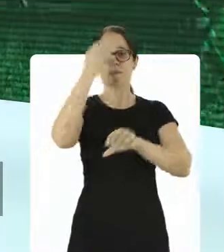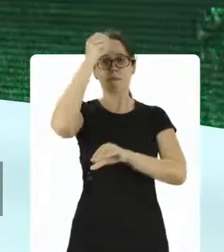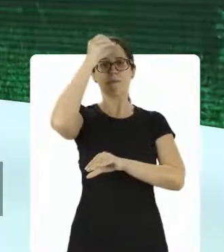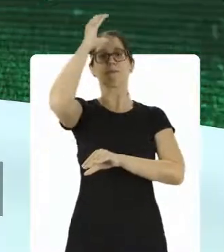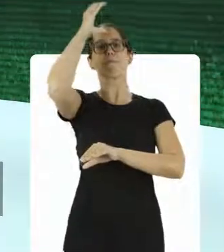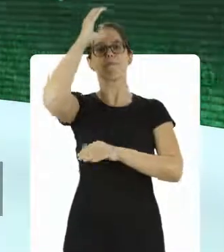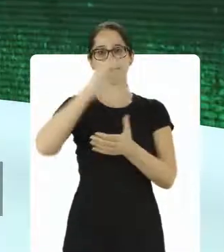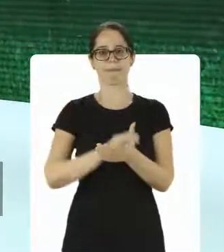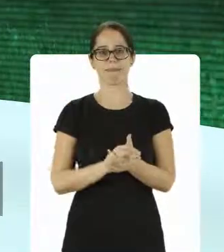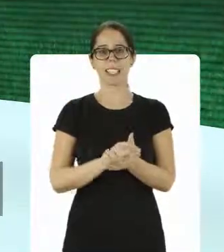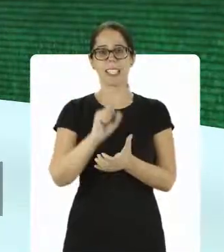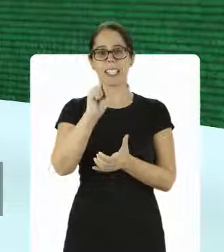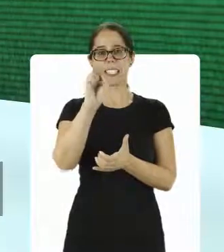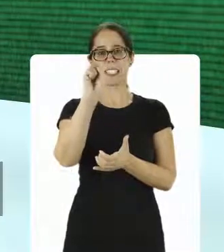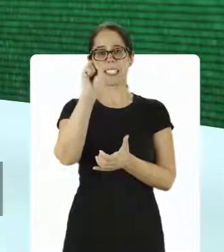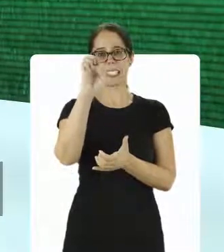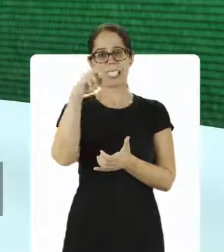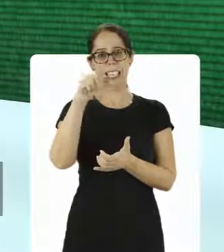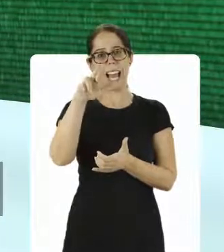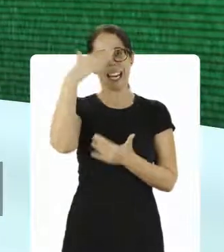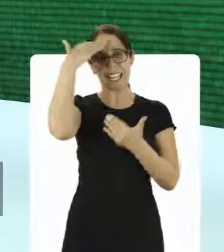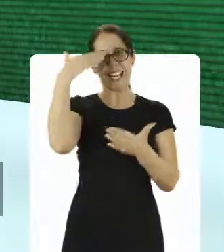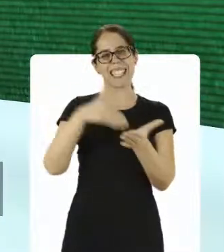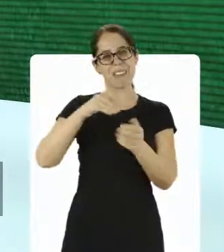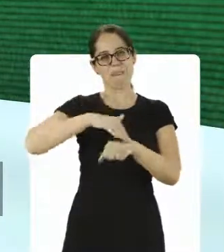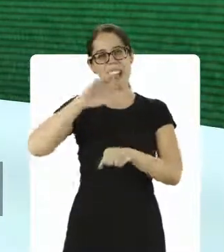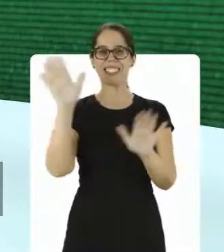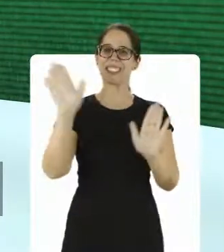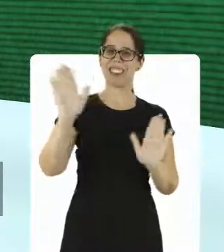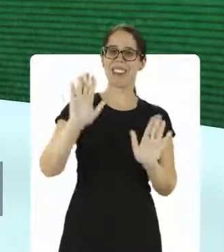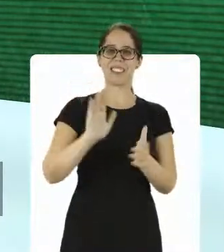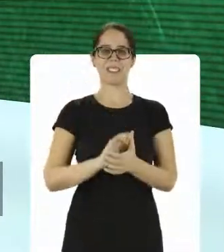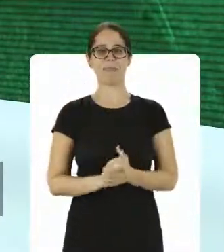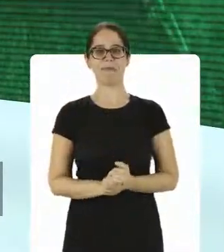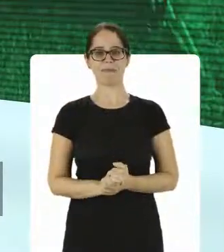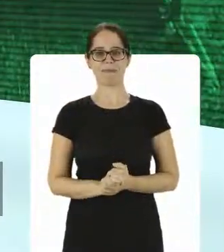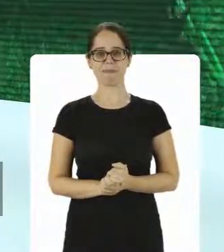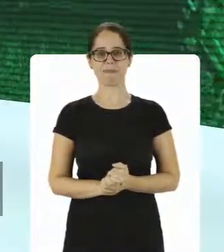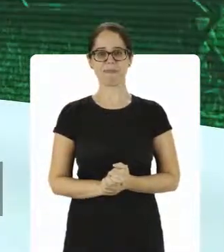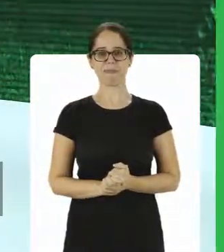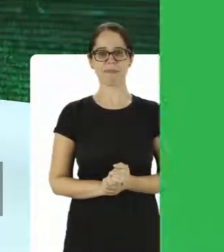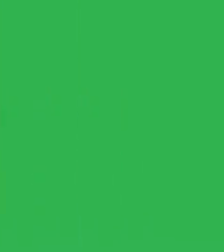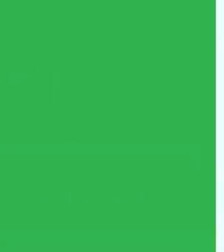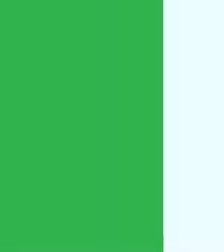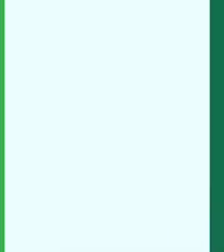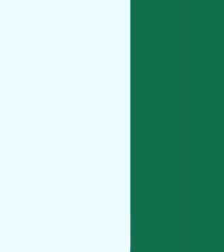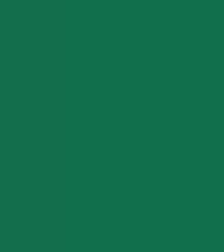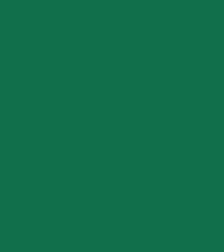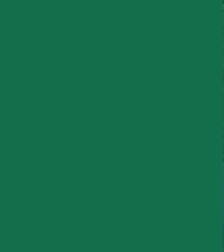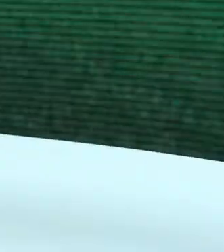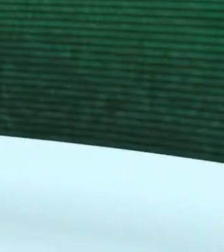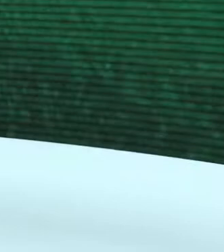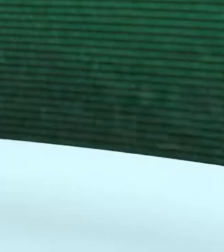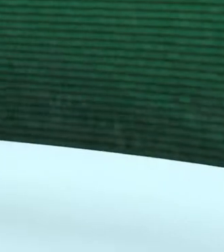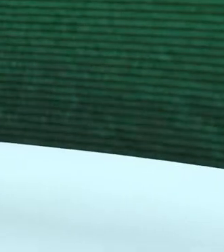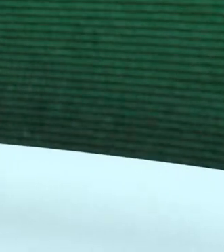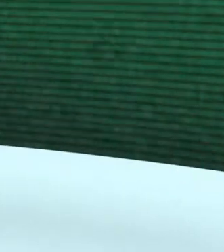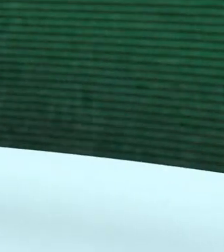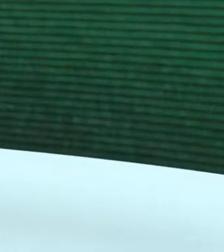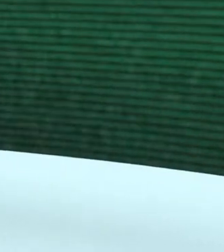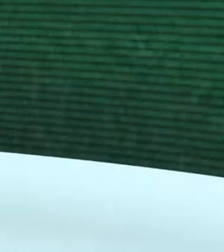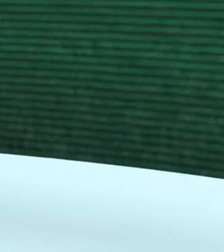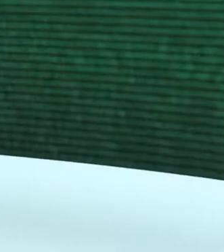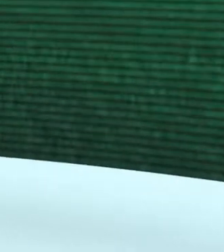aprendizado para colher conhecimento. O Senar agradece. Até a próxima. Tchau! Tchau! Tchau!